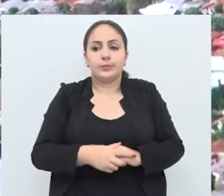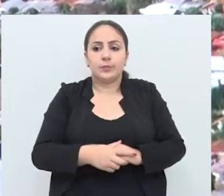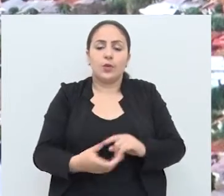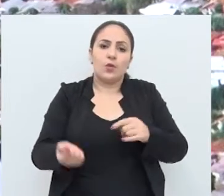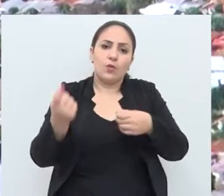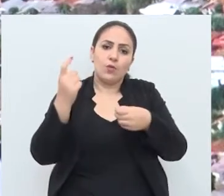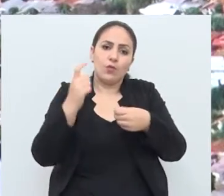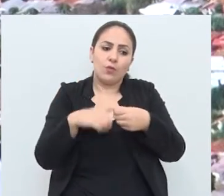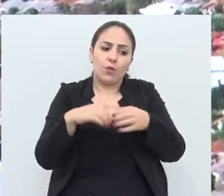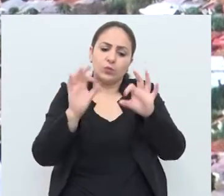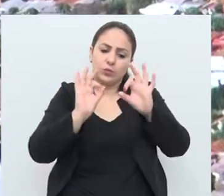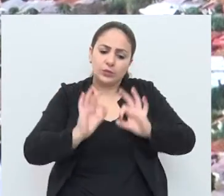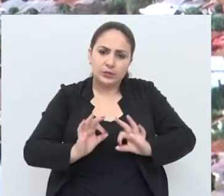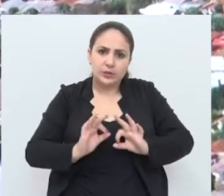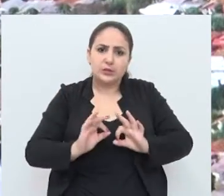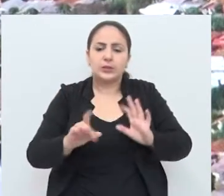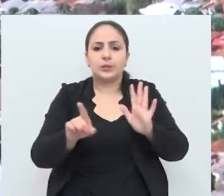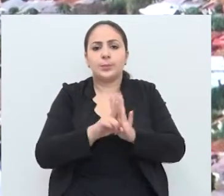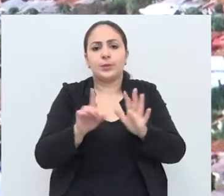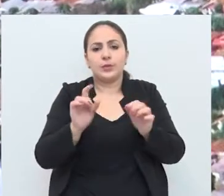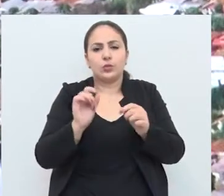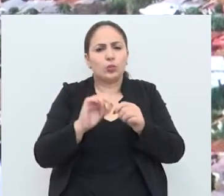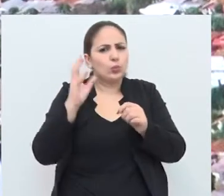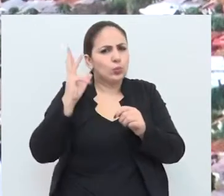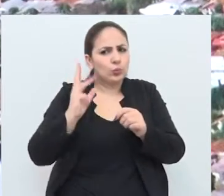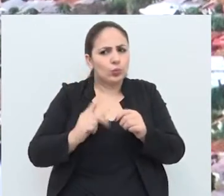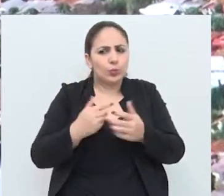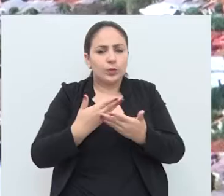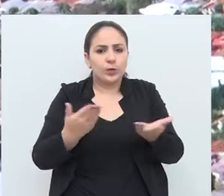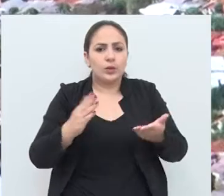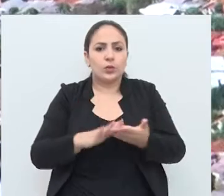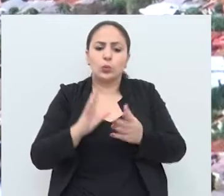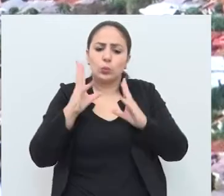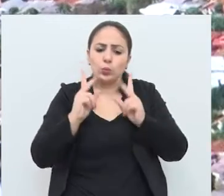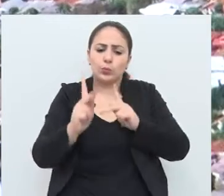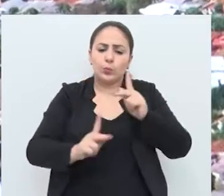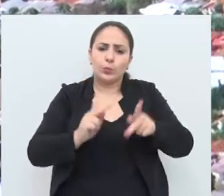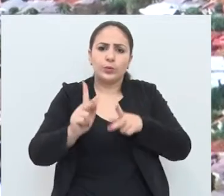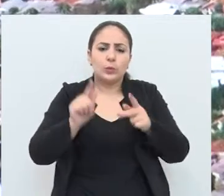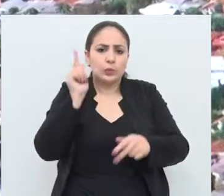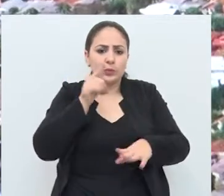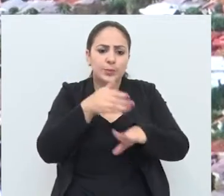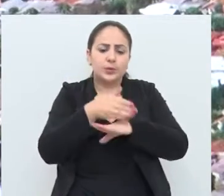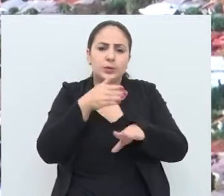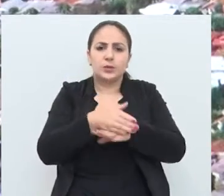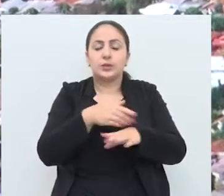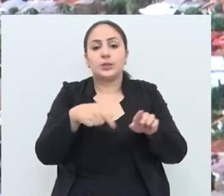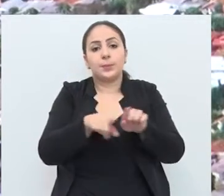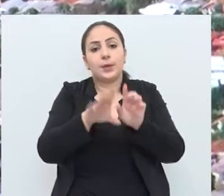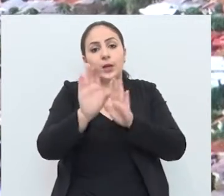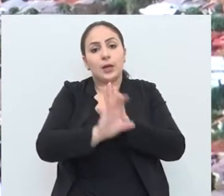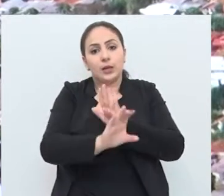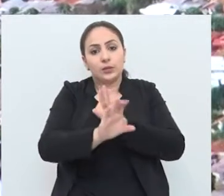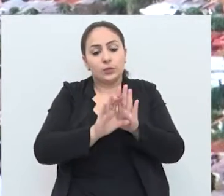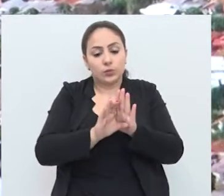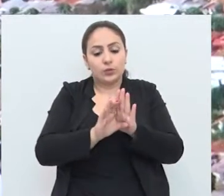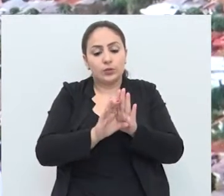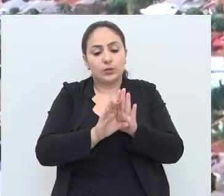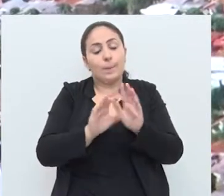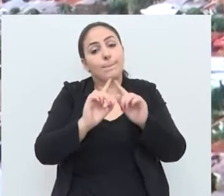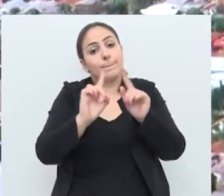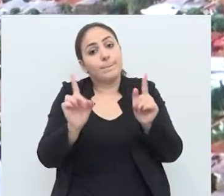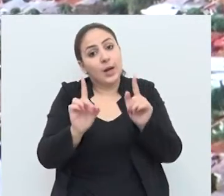volta a ser organizada e realizada por eles. Toda a população pode participar, tanto católico como protestante, enfim,